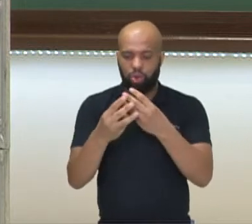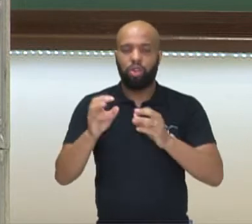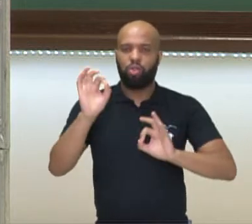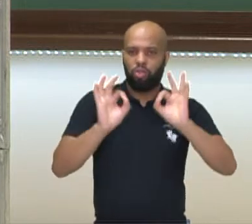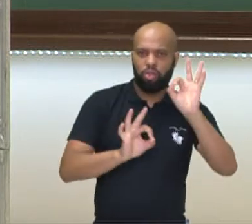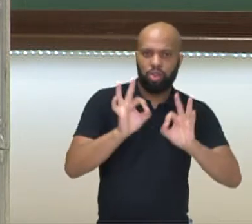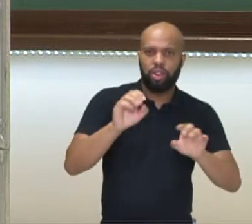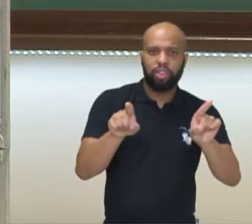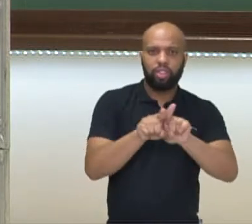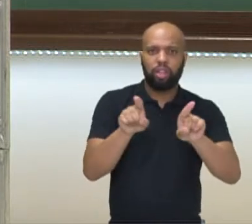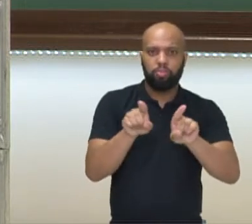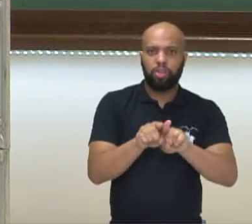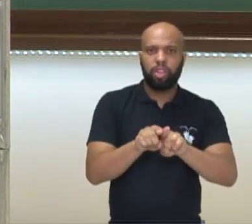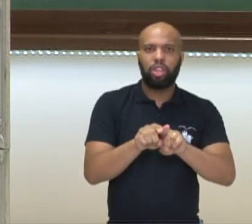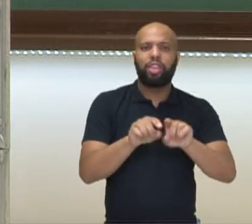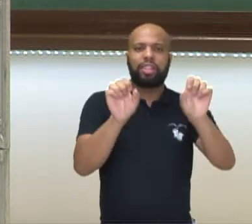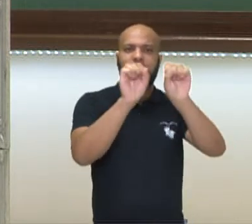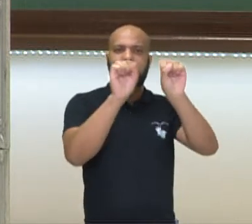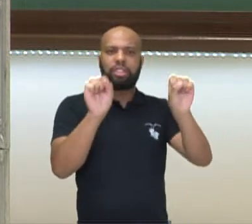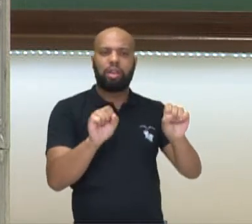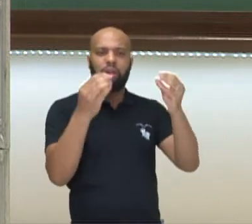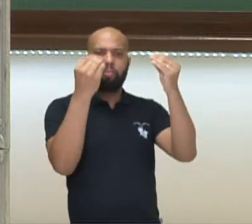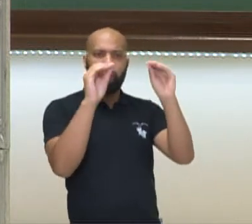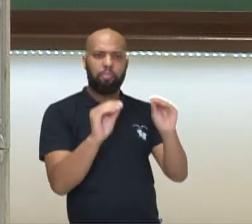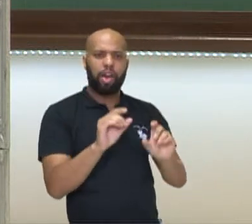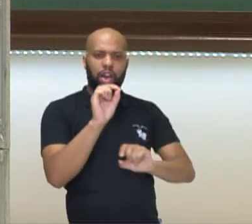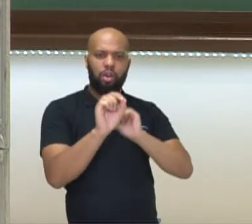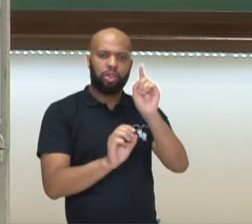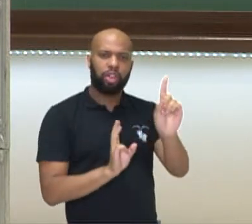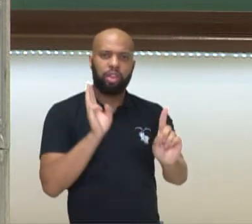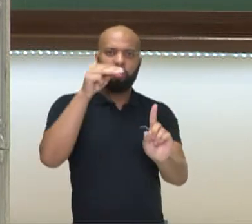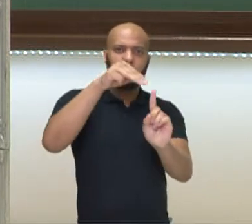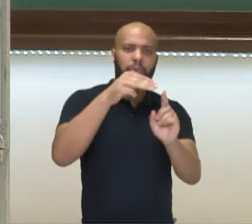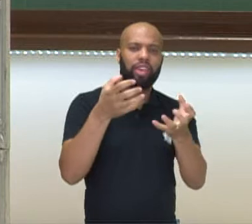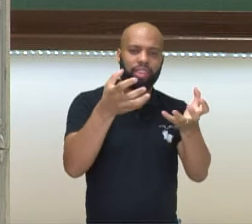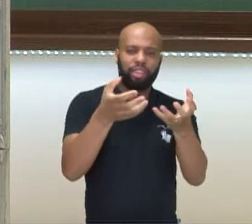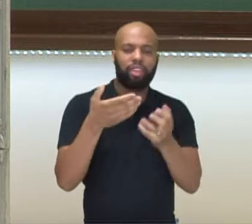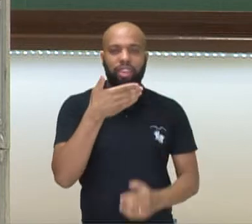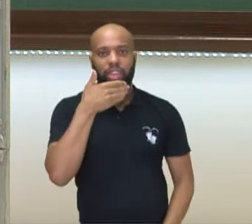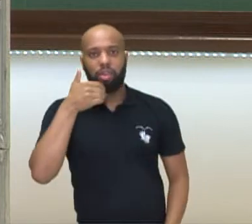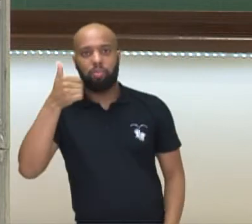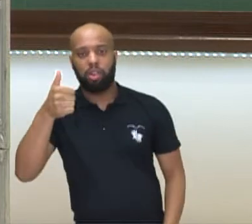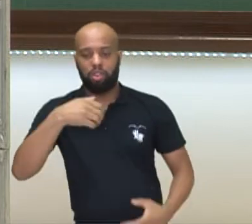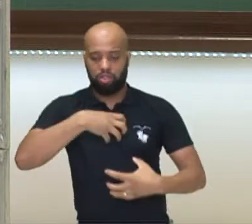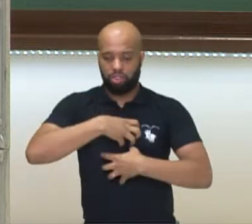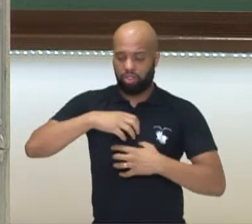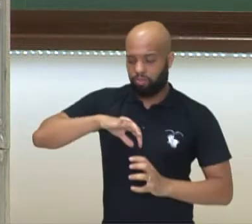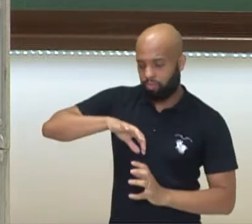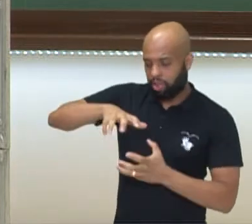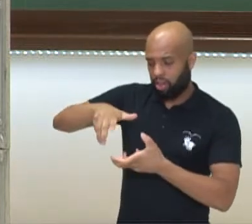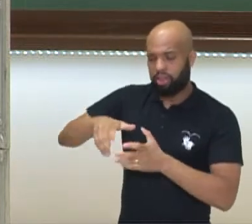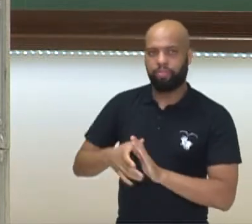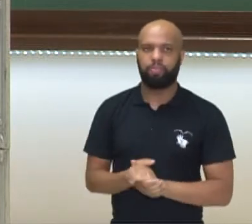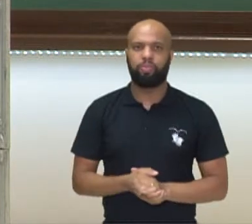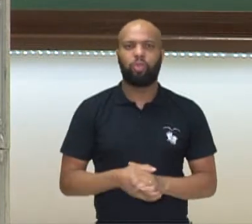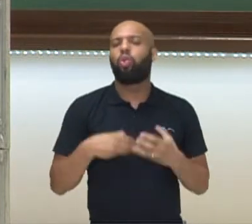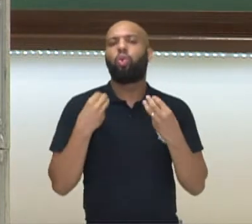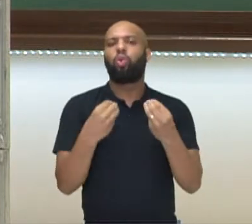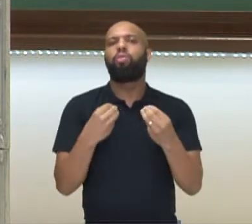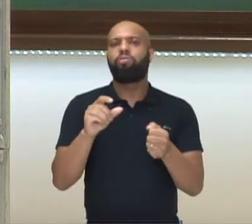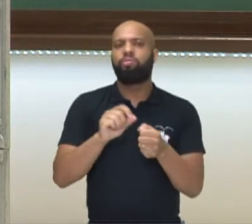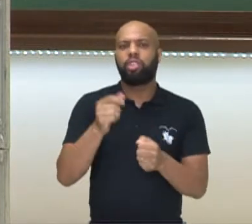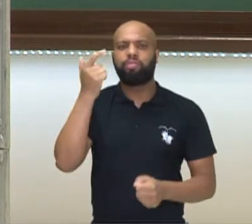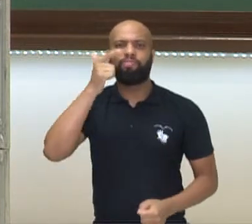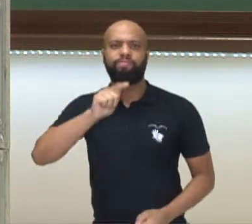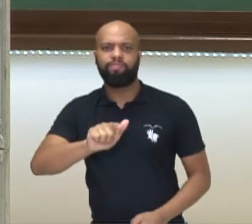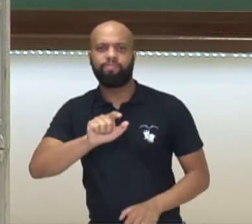organiza sistemáticas no sentido de estabelecer a busca por um melhor planeta. Para se atingir esse planeta